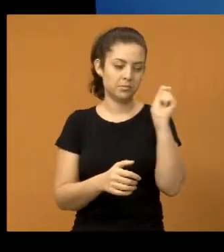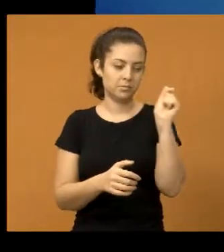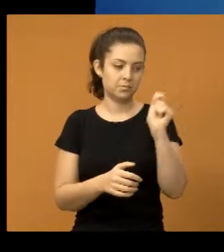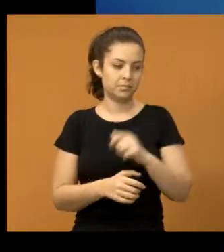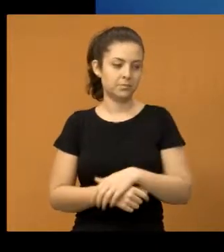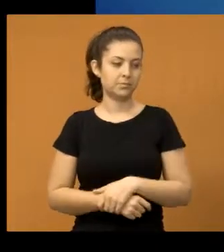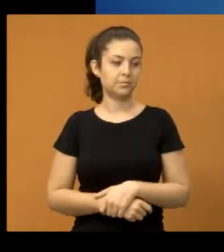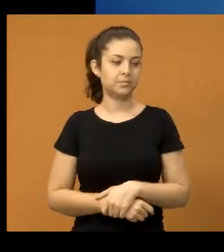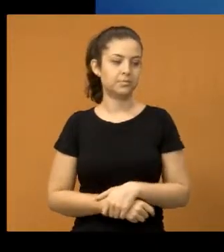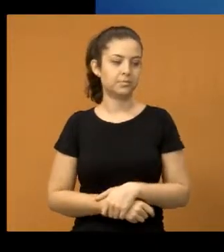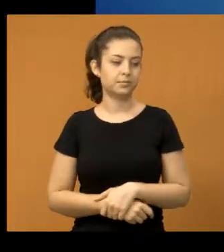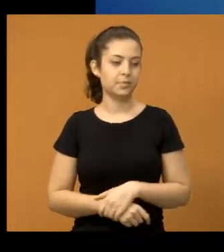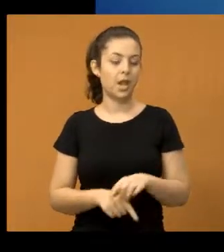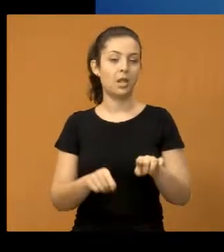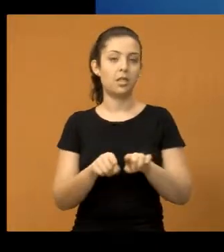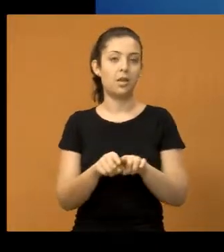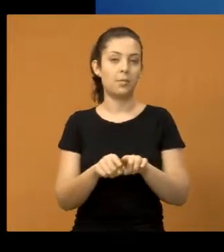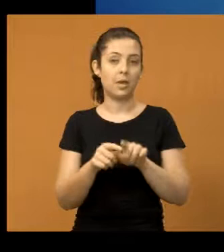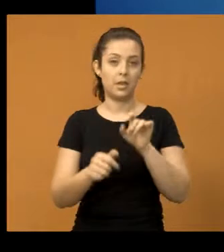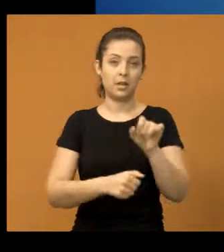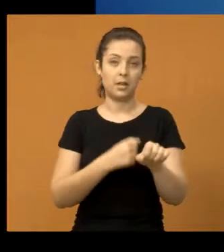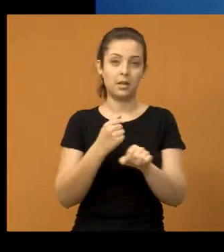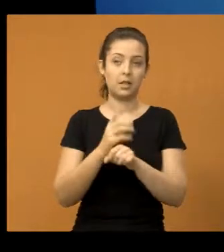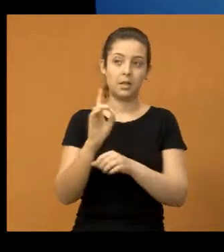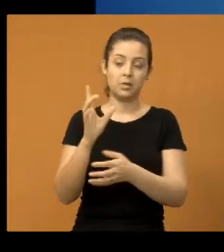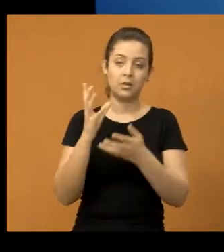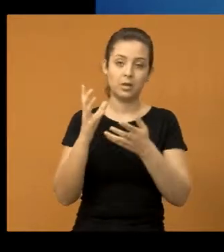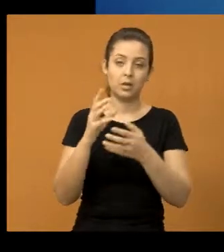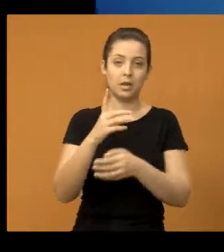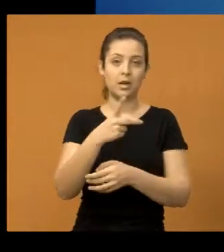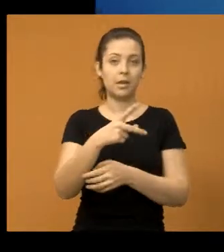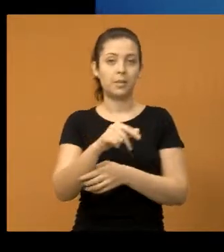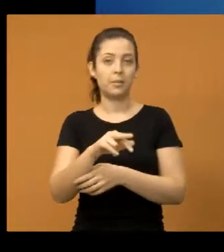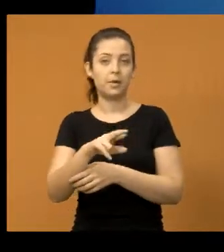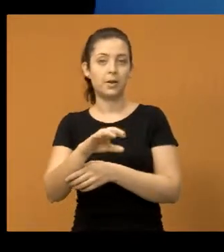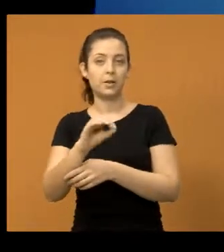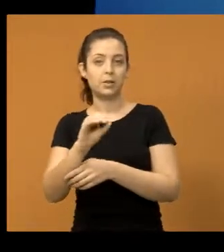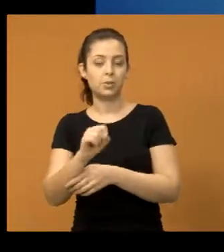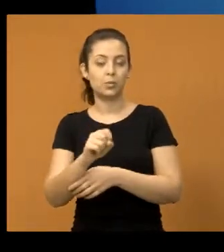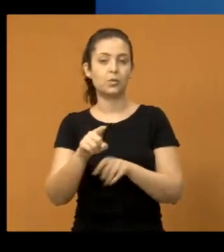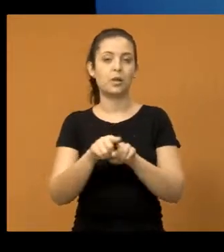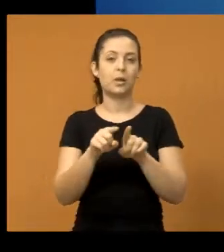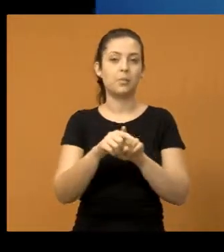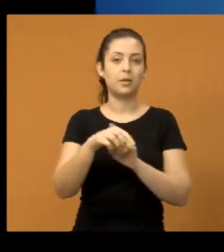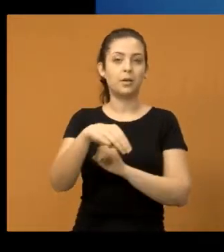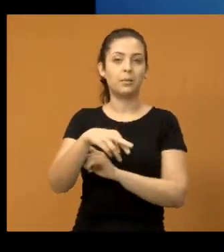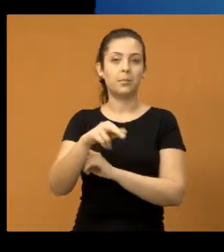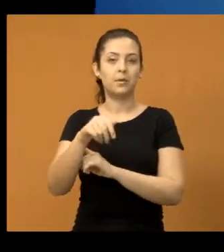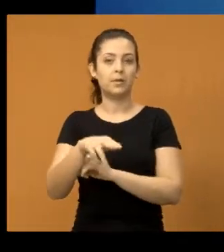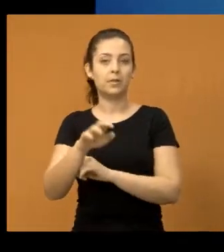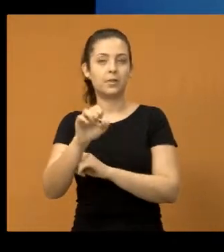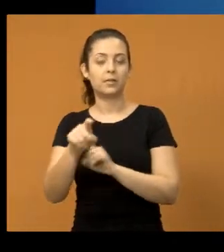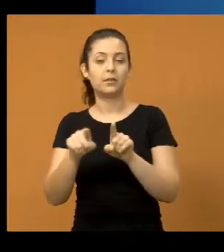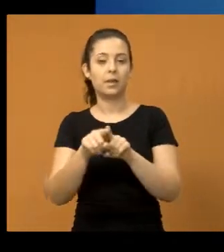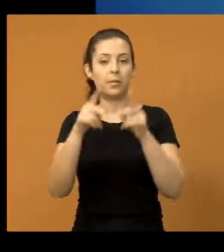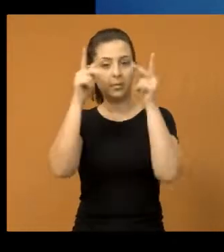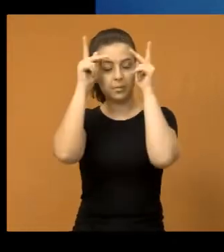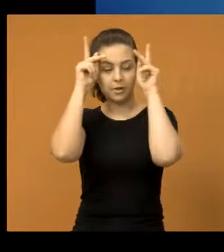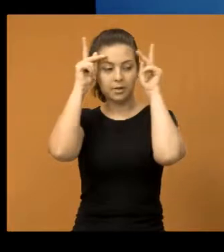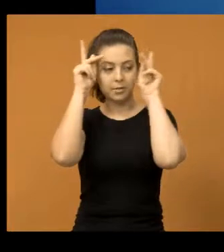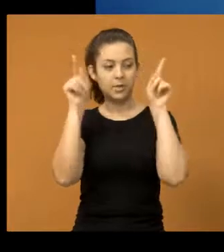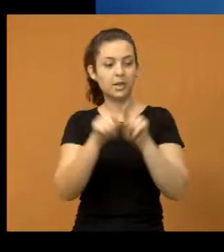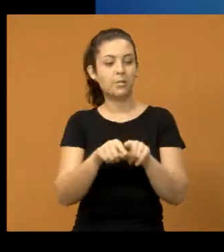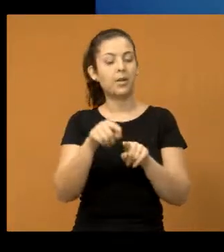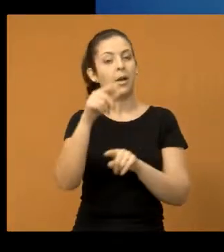E ali, o pessoal do Jardim Paraíso, esse ano, se Deus quiser, sai também do Jardim Paraíso, do Jardim do Marquês e do Parque dos Príncipes. Já tive em